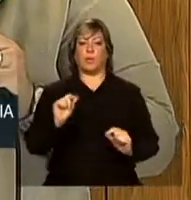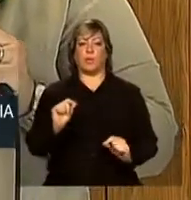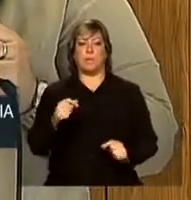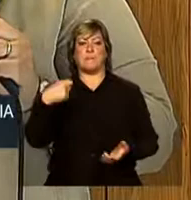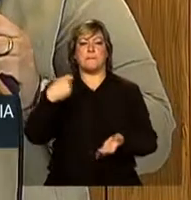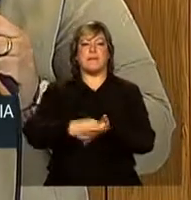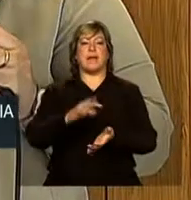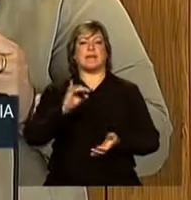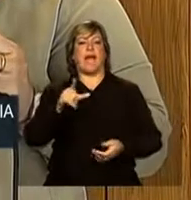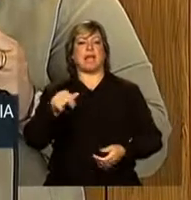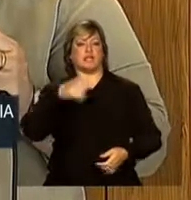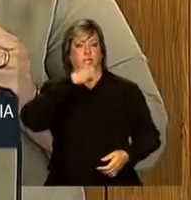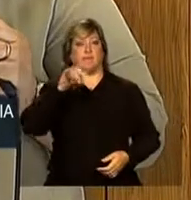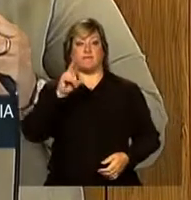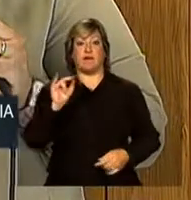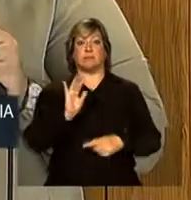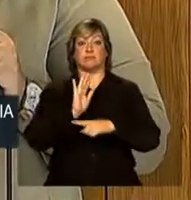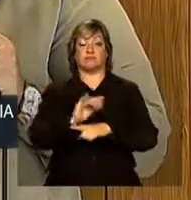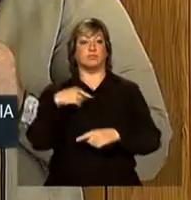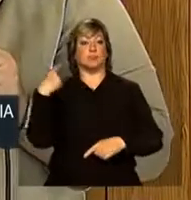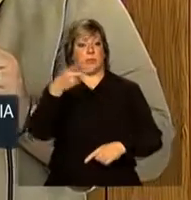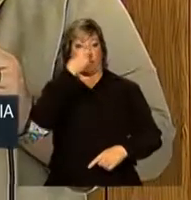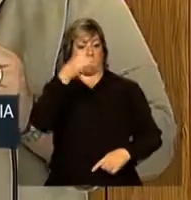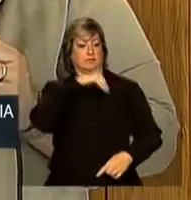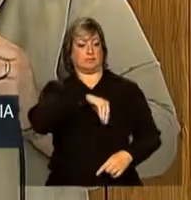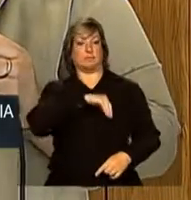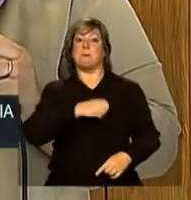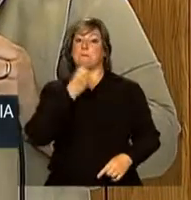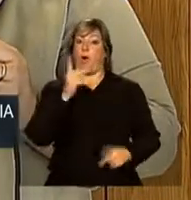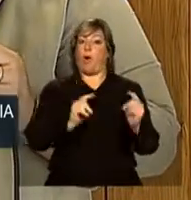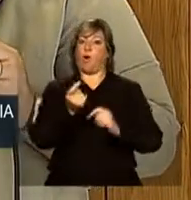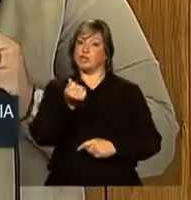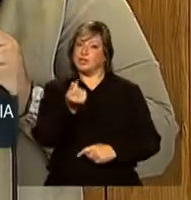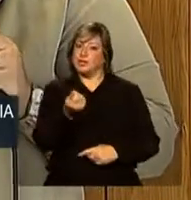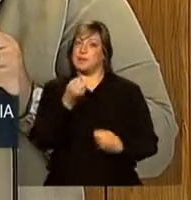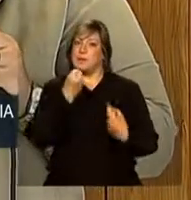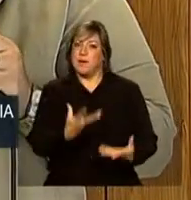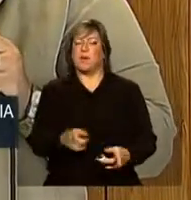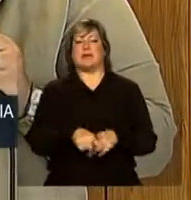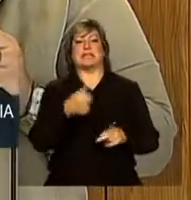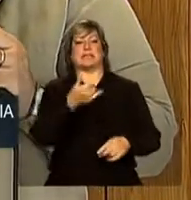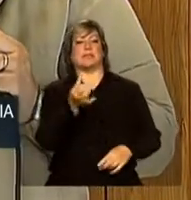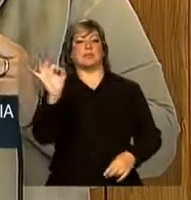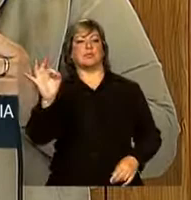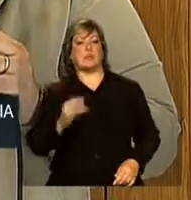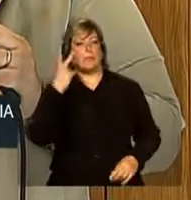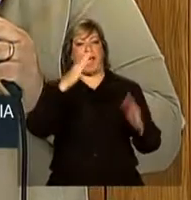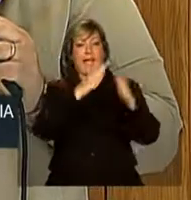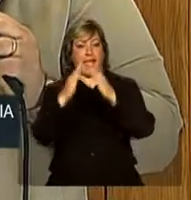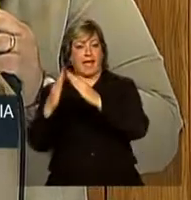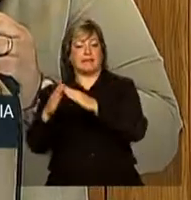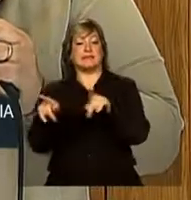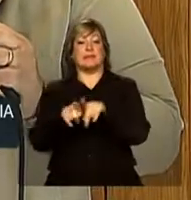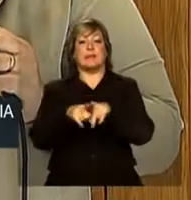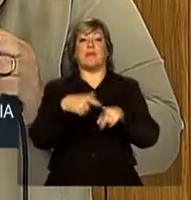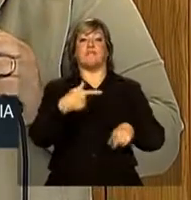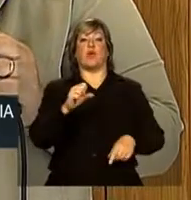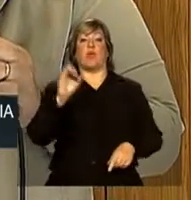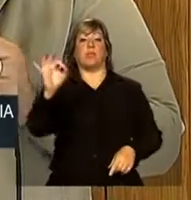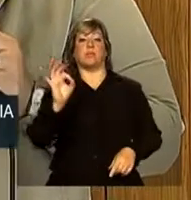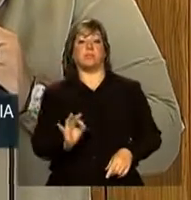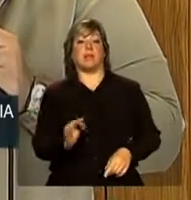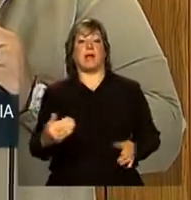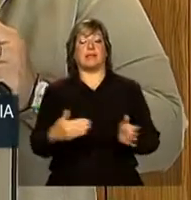elétrica representará um aumento no poder aquisitivo do consumidor. A redução será de 16% para as residências, chegando a 28